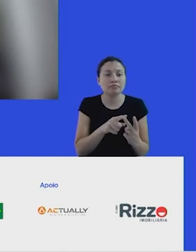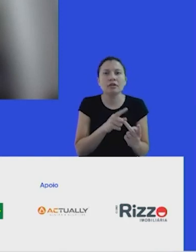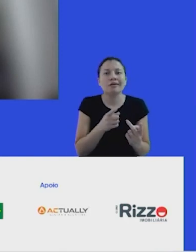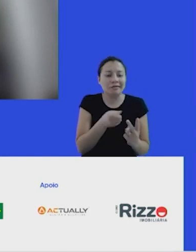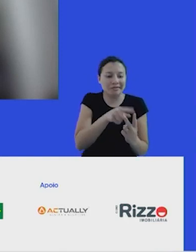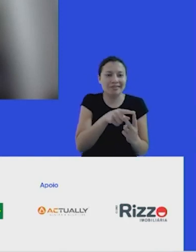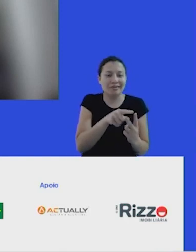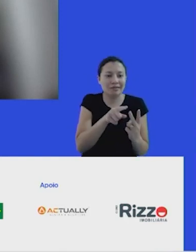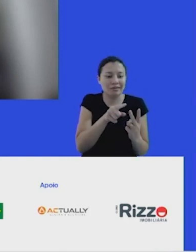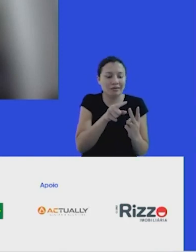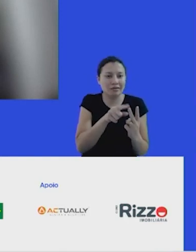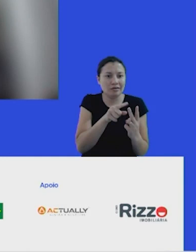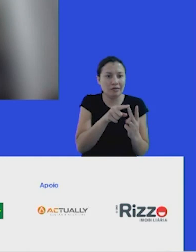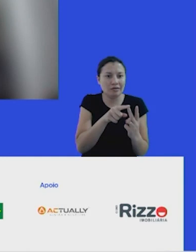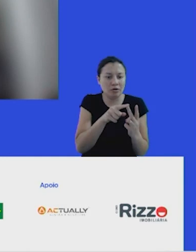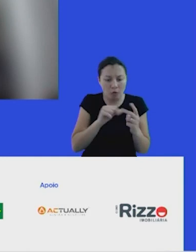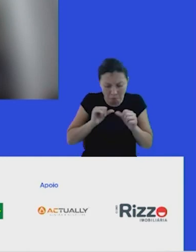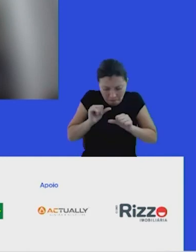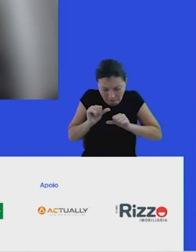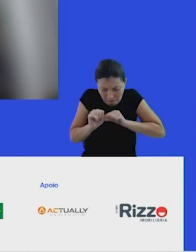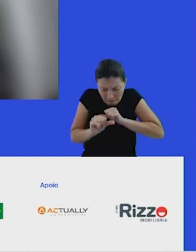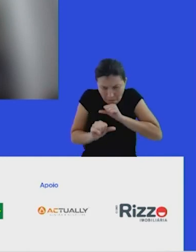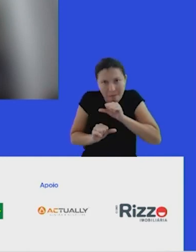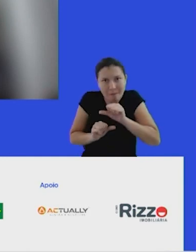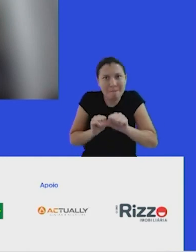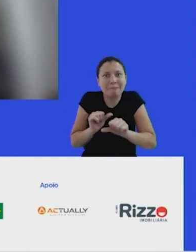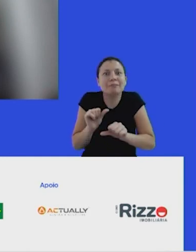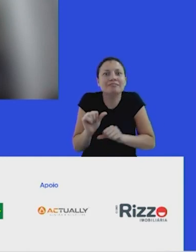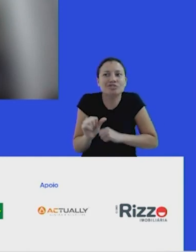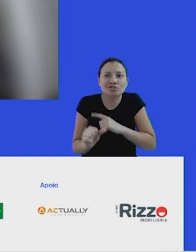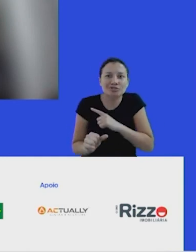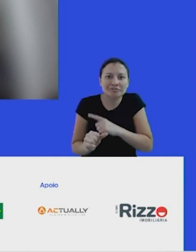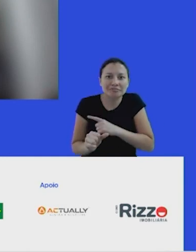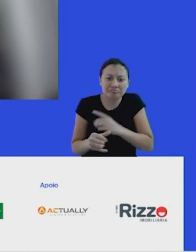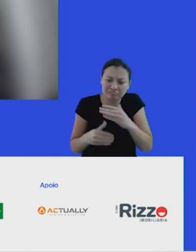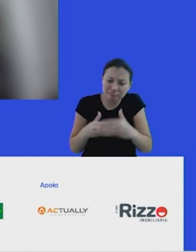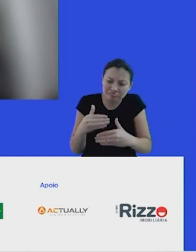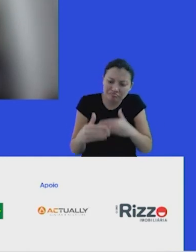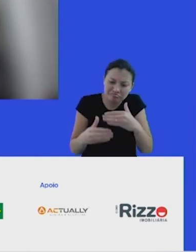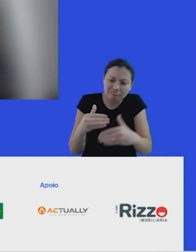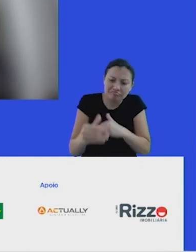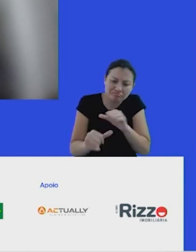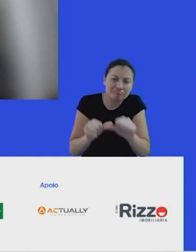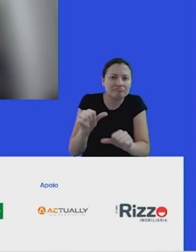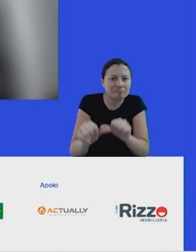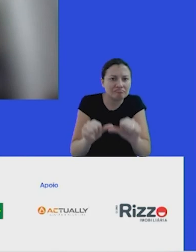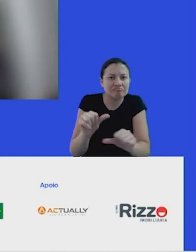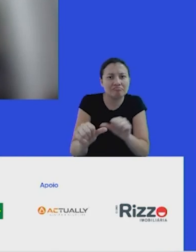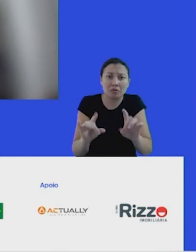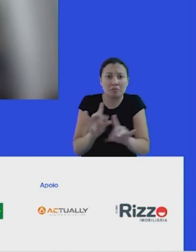become, de que estamos nos tornando, que é uma transição, que é uma jornada, que não está pronta, mas que ela precisa ser